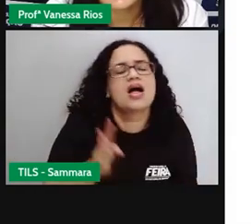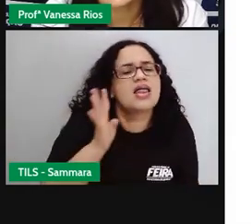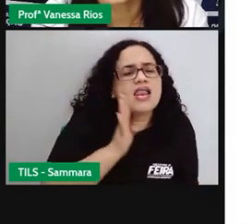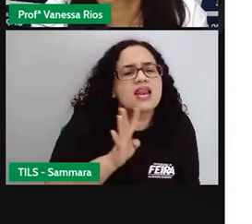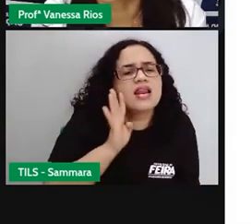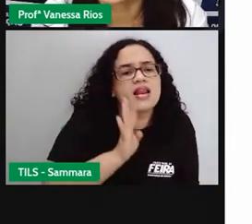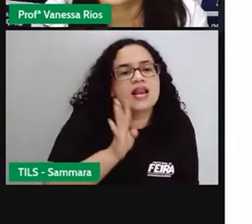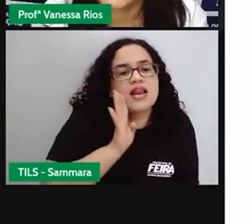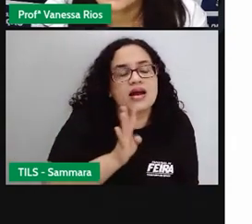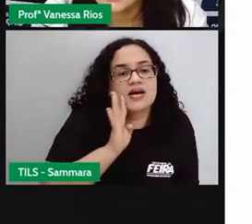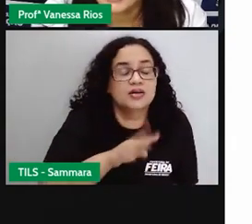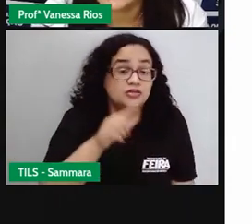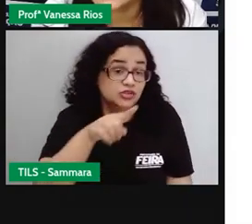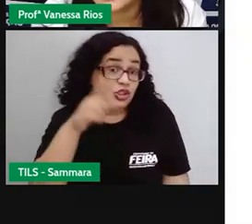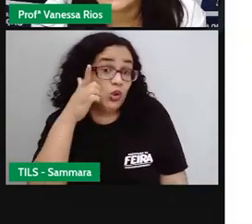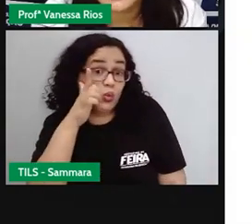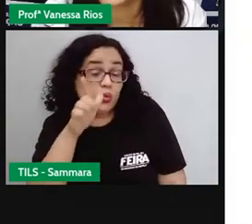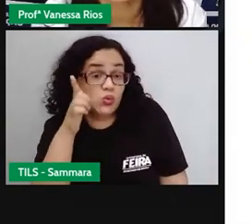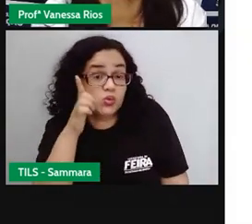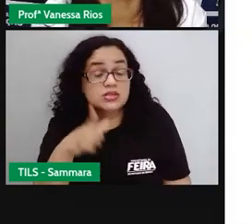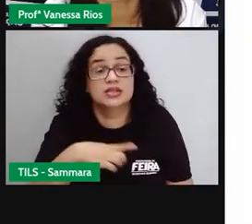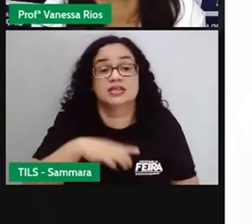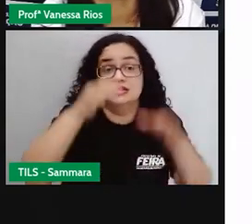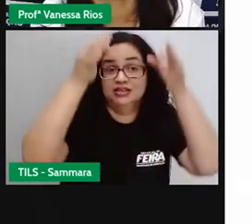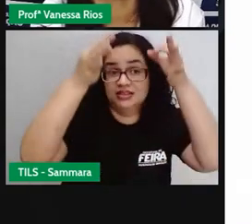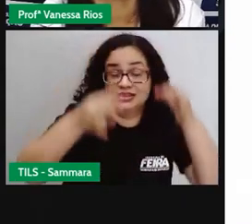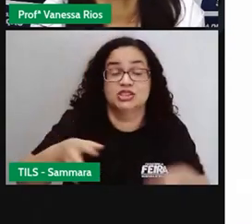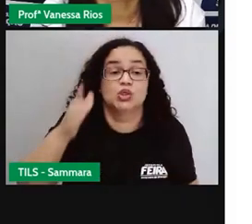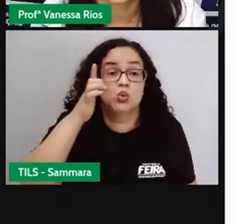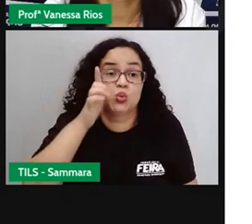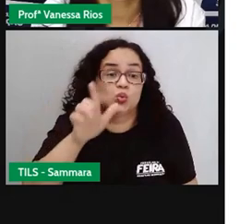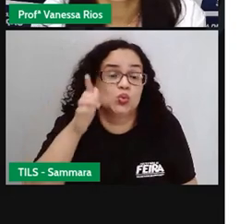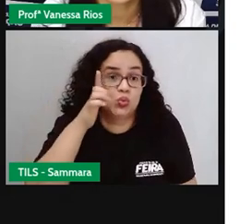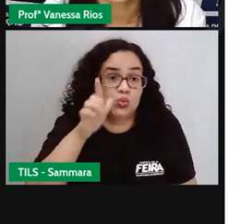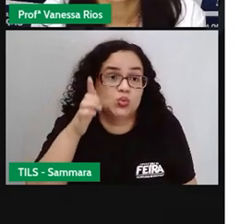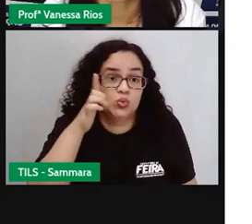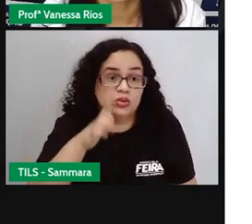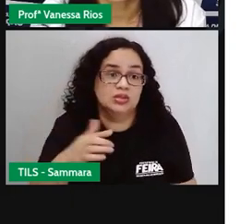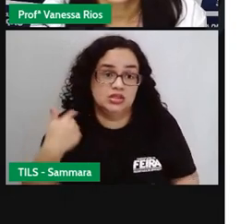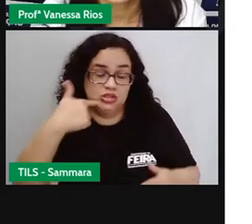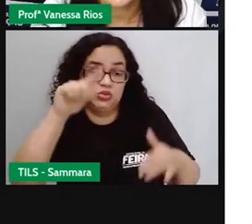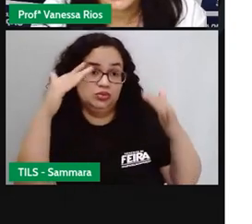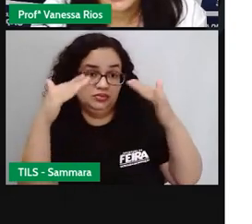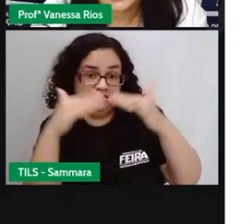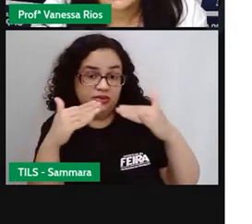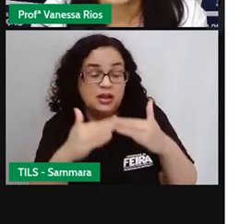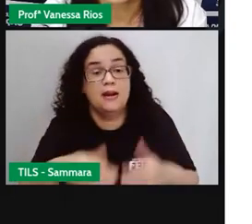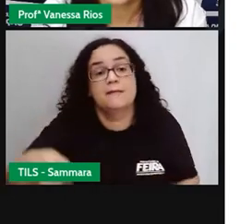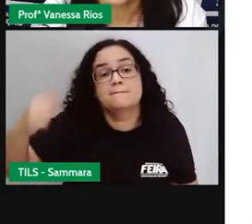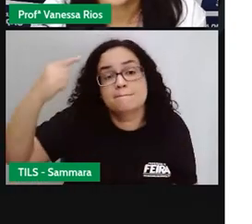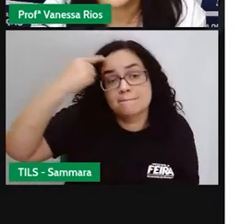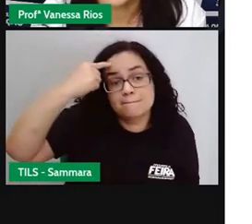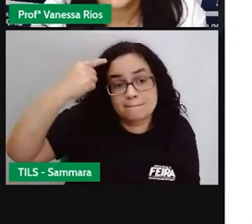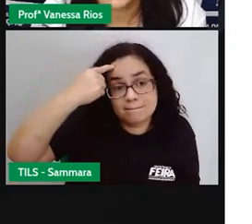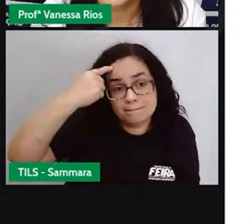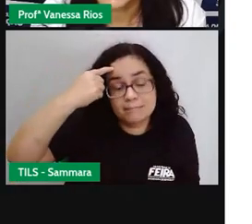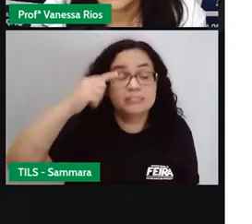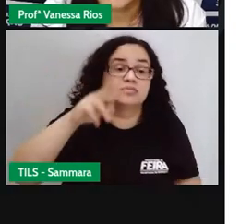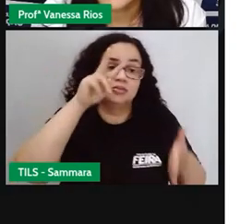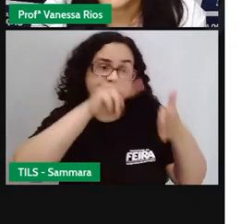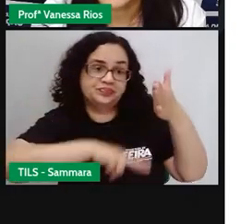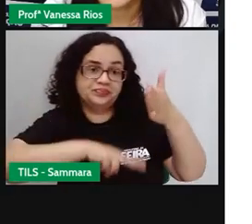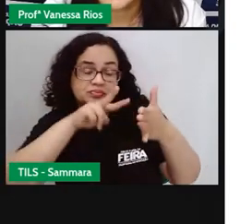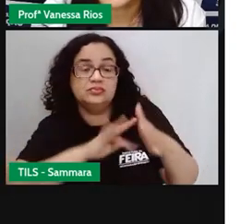muito interessante que você consegue, eu tenho certeza que consegue fazer aí em sua casa. E pense aí na programação da